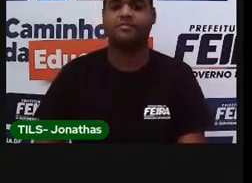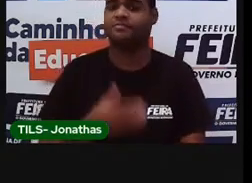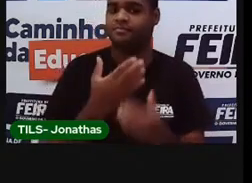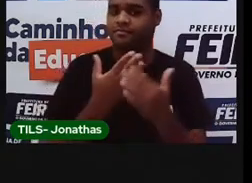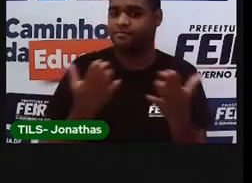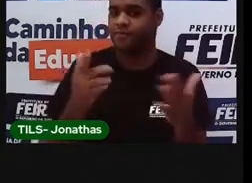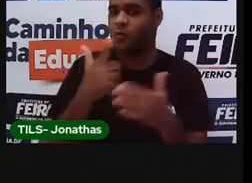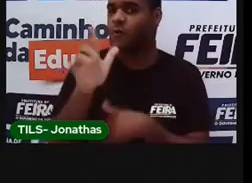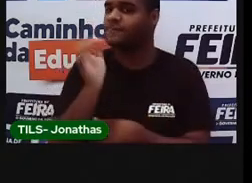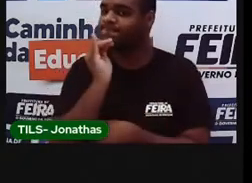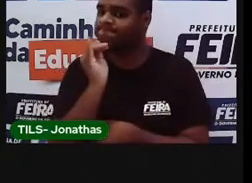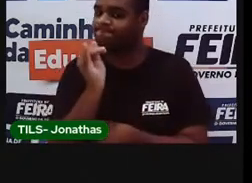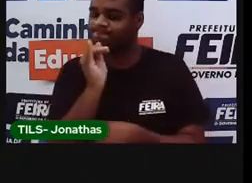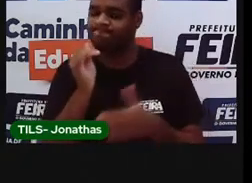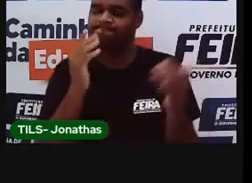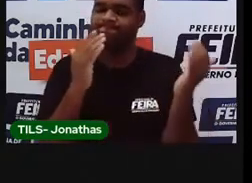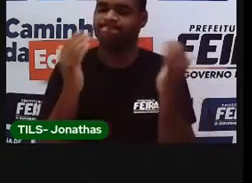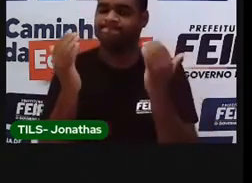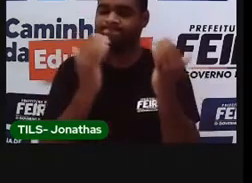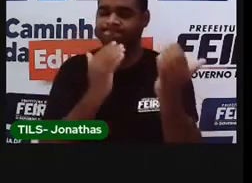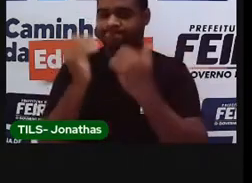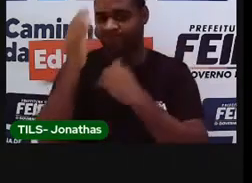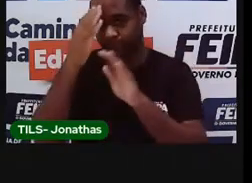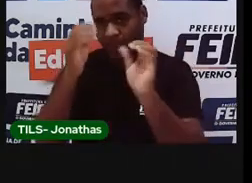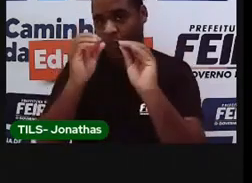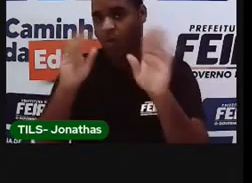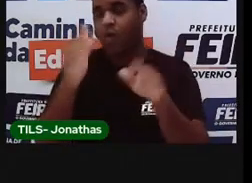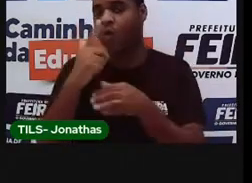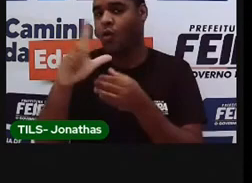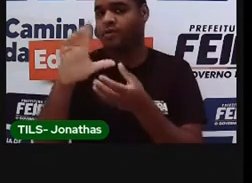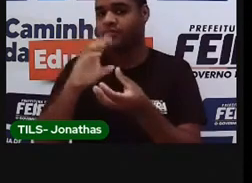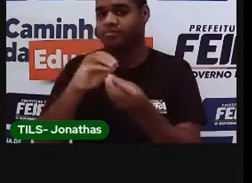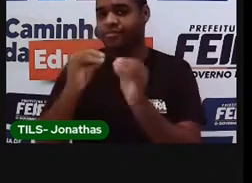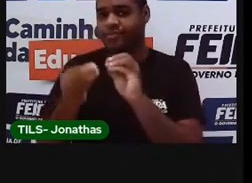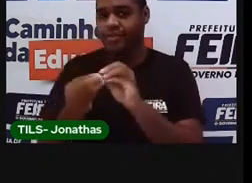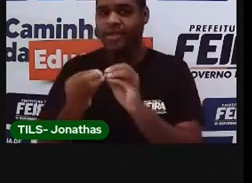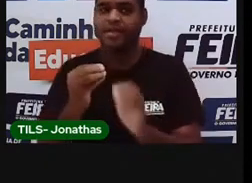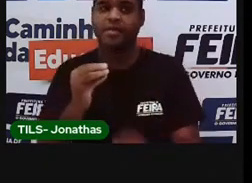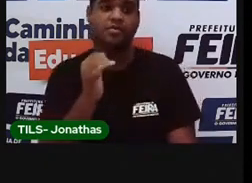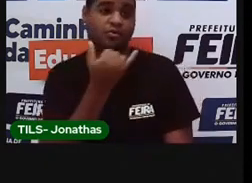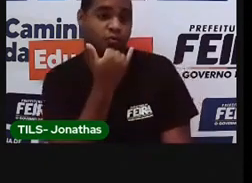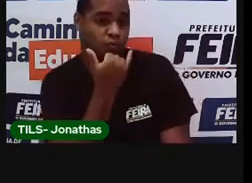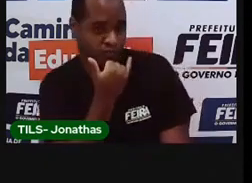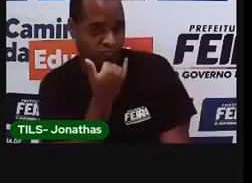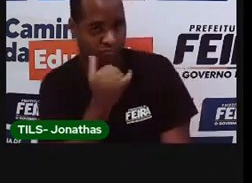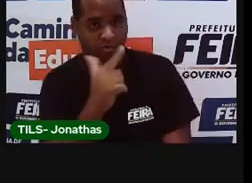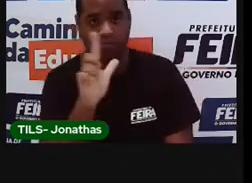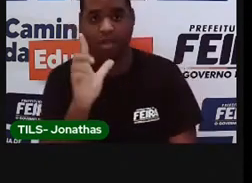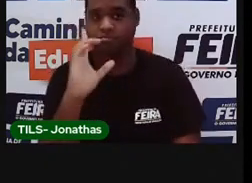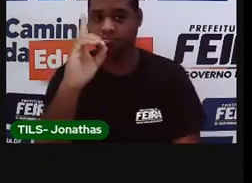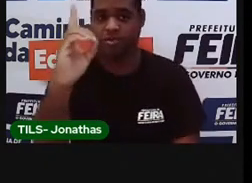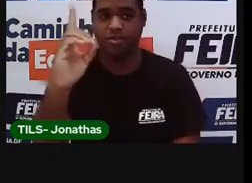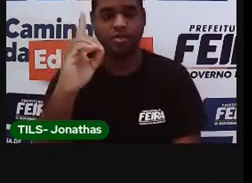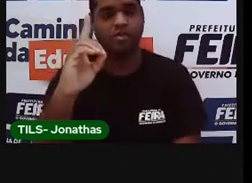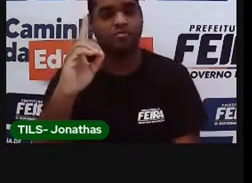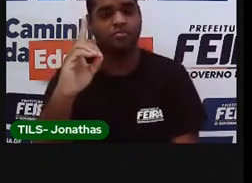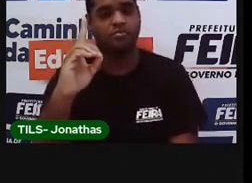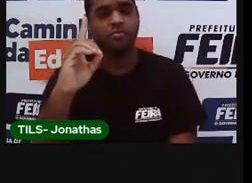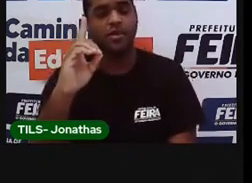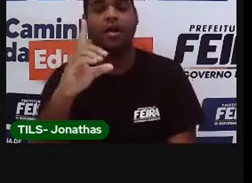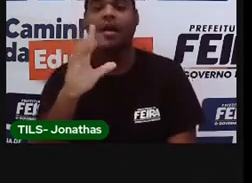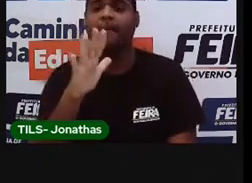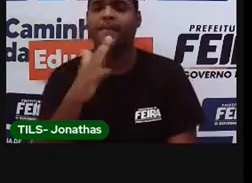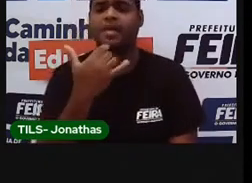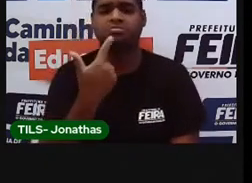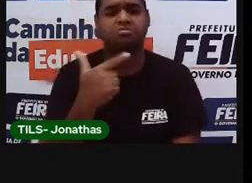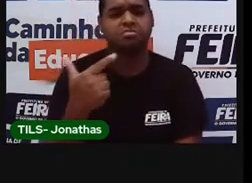próximo exemplo, não tem o remetente. Desculpa. Não tem o destinatário. Por que que não